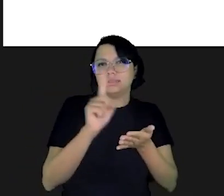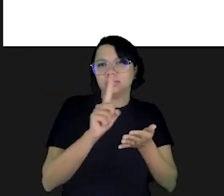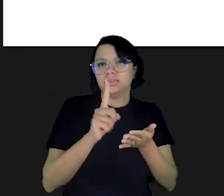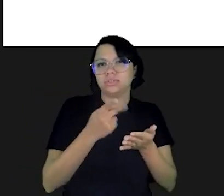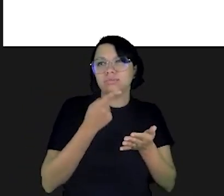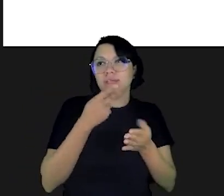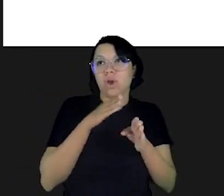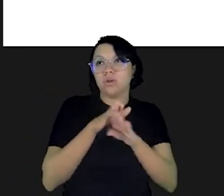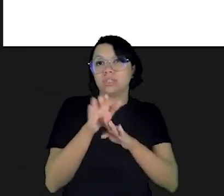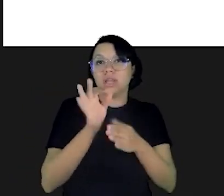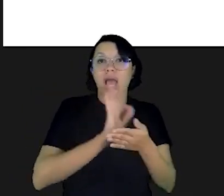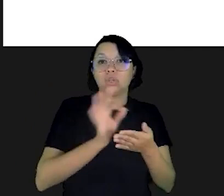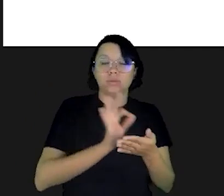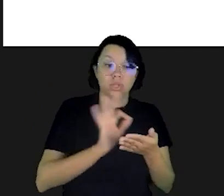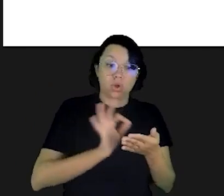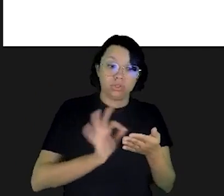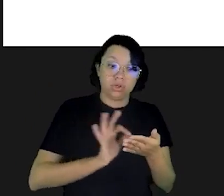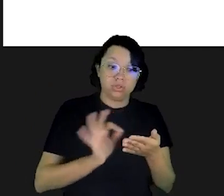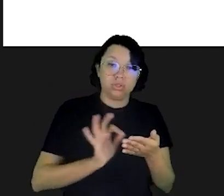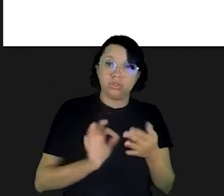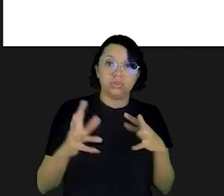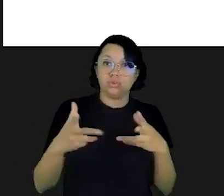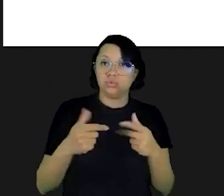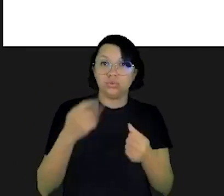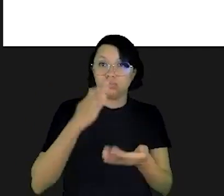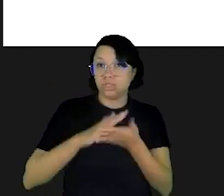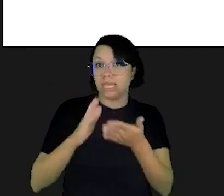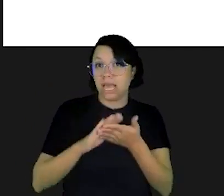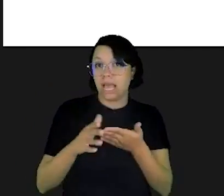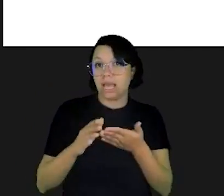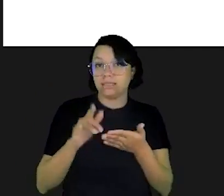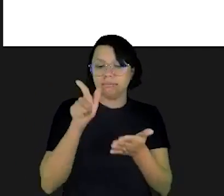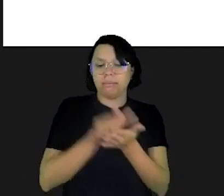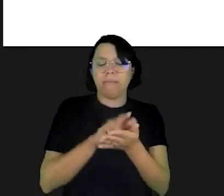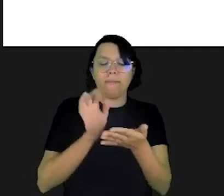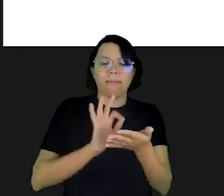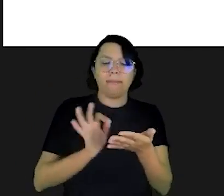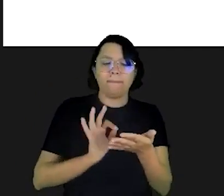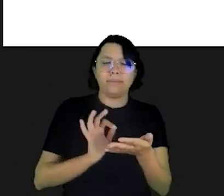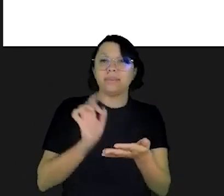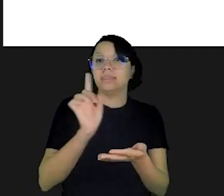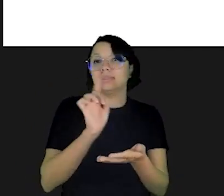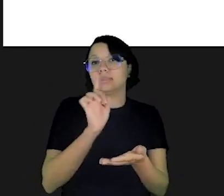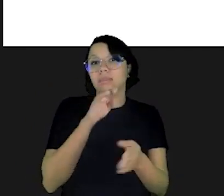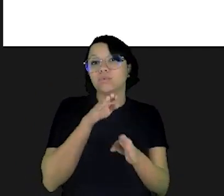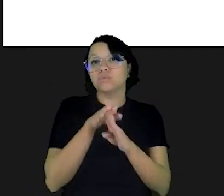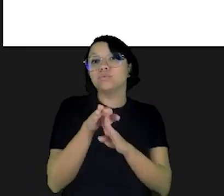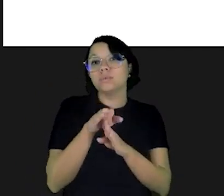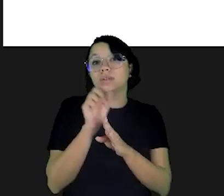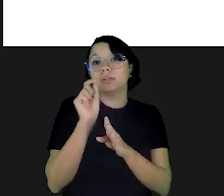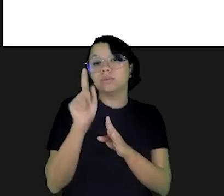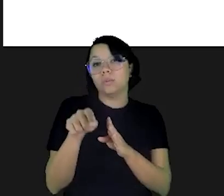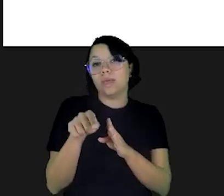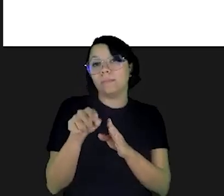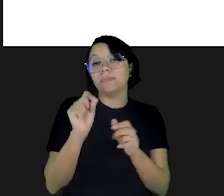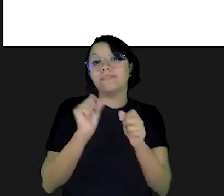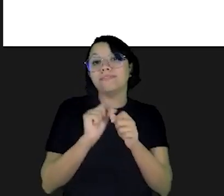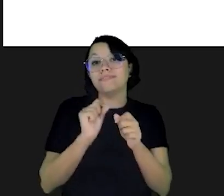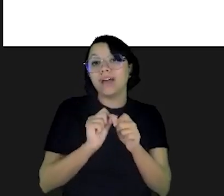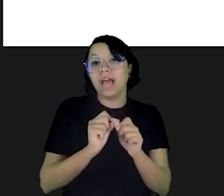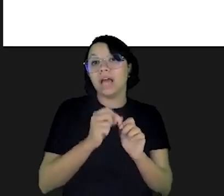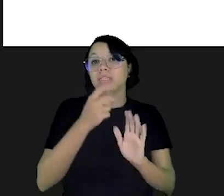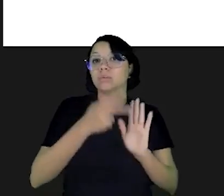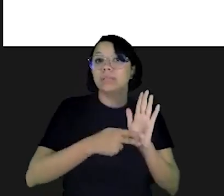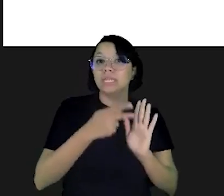um instrumento de registro só a gente não está sugerindo que você fique simplesmente anotando as suas despesas num pedaço de papel o que a gente